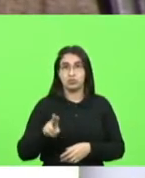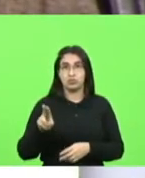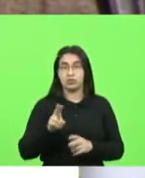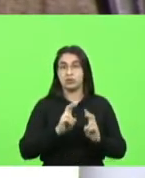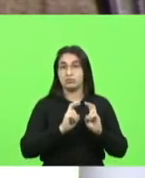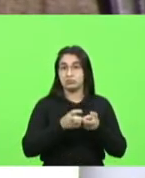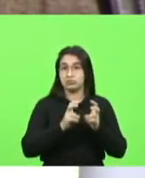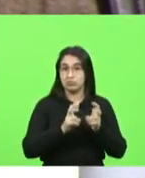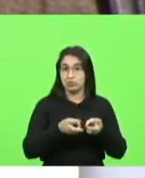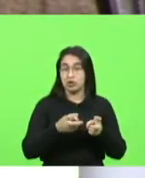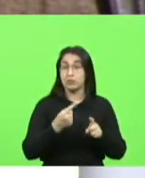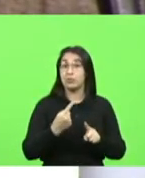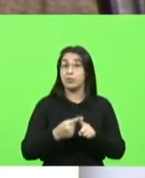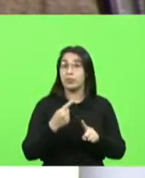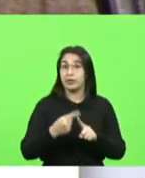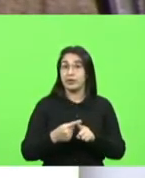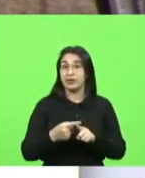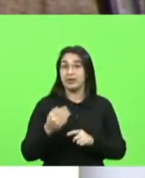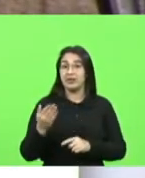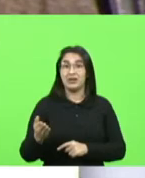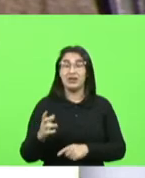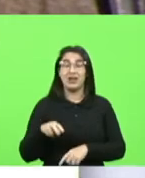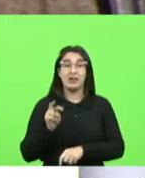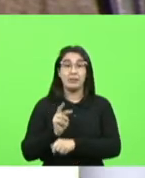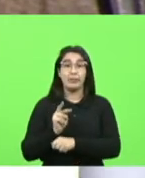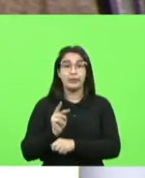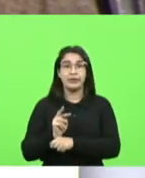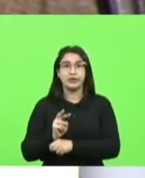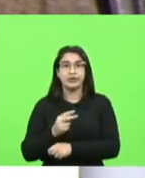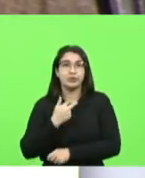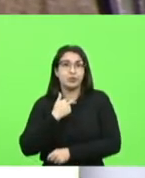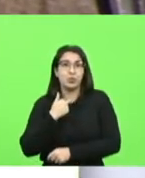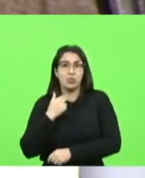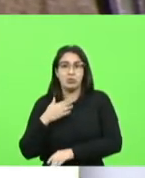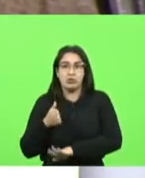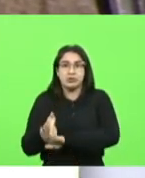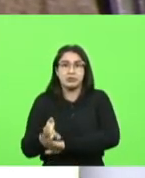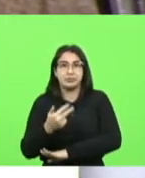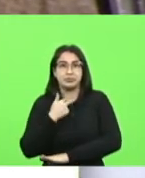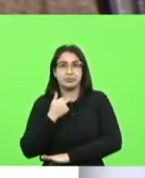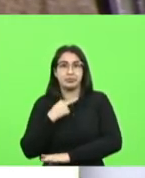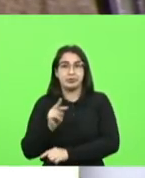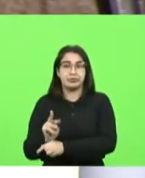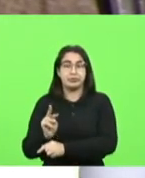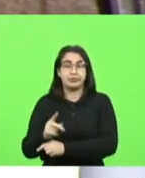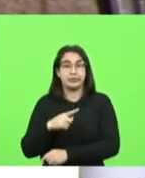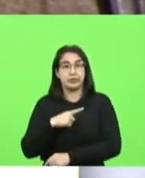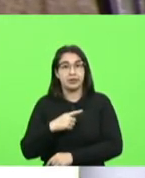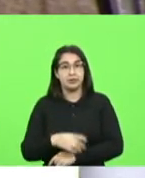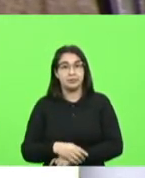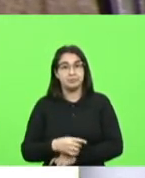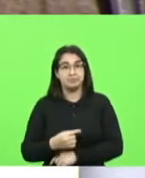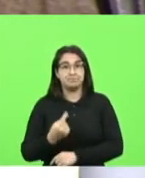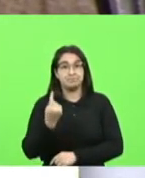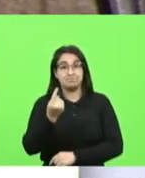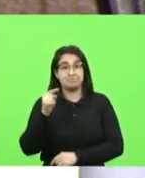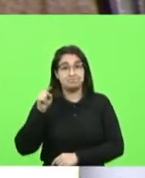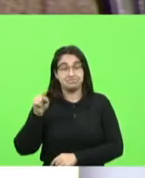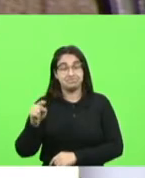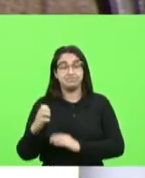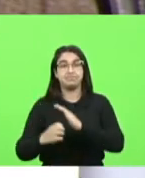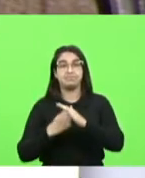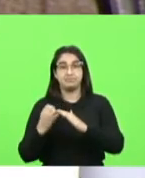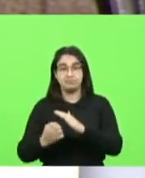protegido ninguém pode entrar ali é uma coisa impressionante mil empresas mil linhas querendo ser